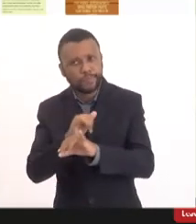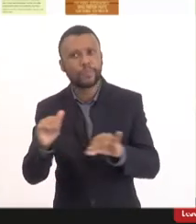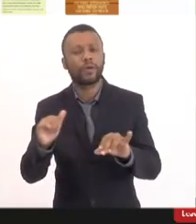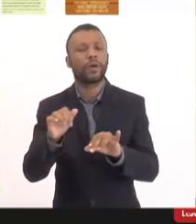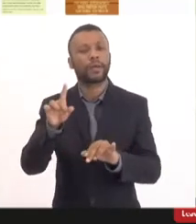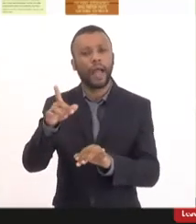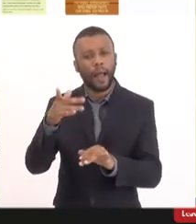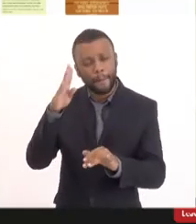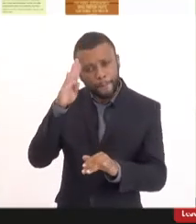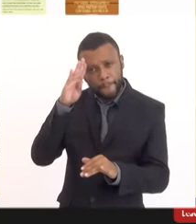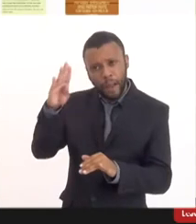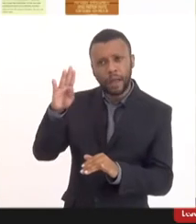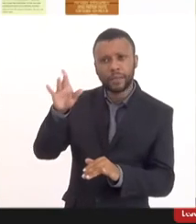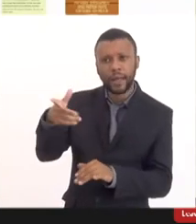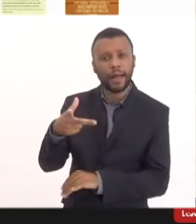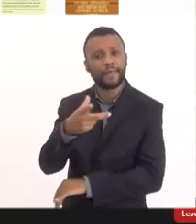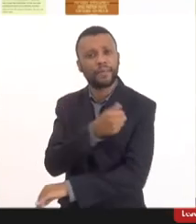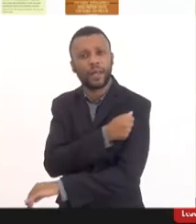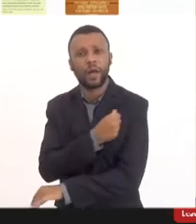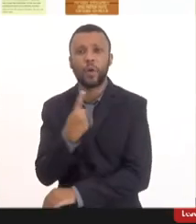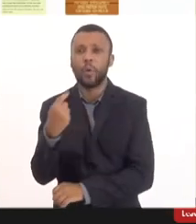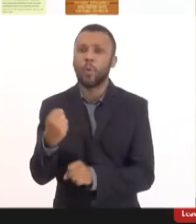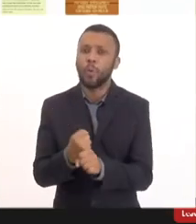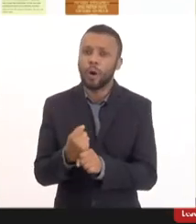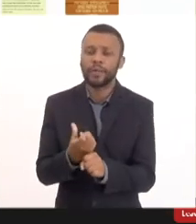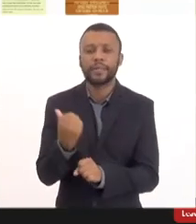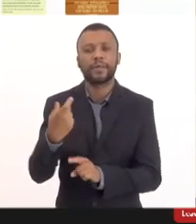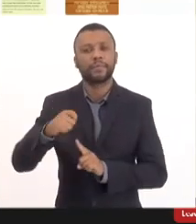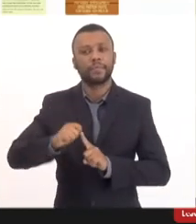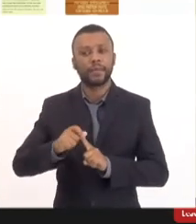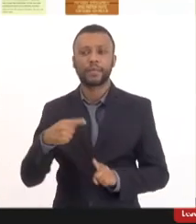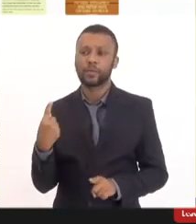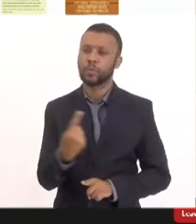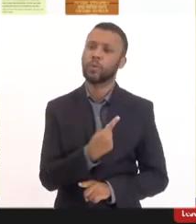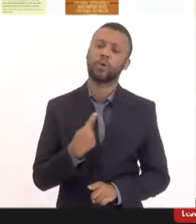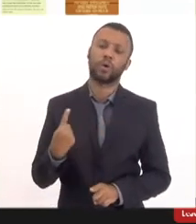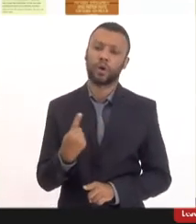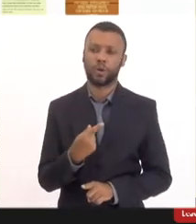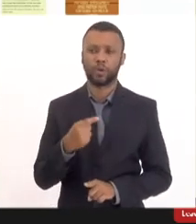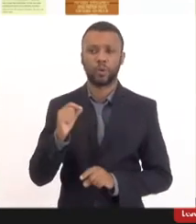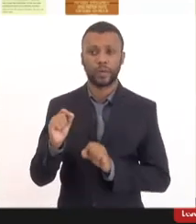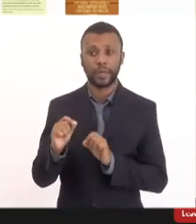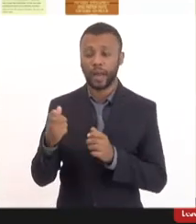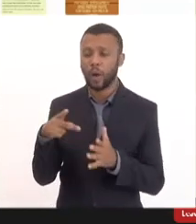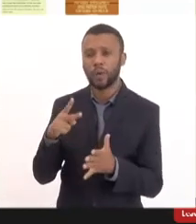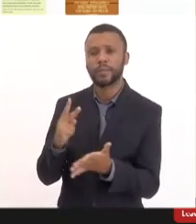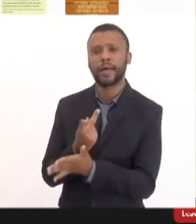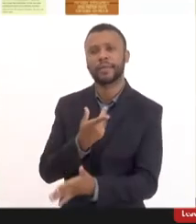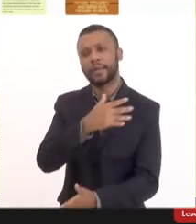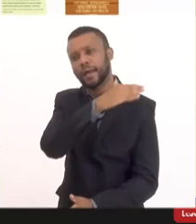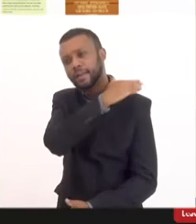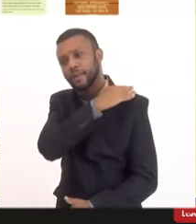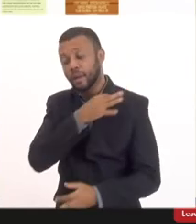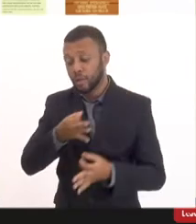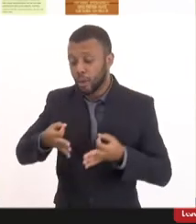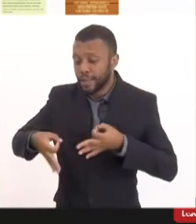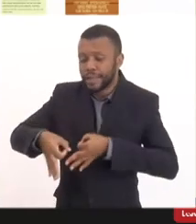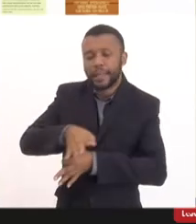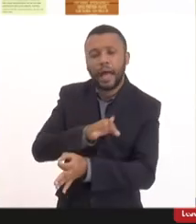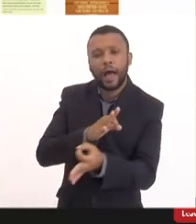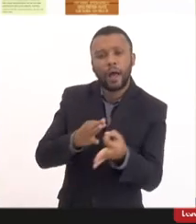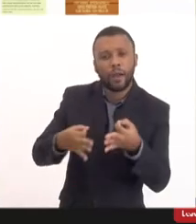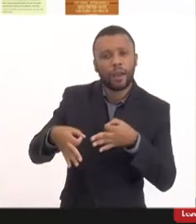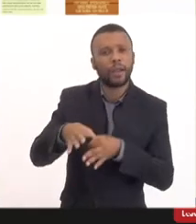meca da vacinologia um ano e meio na gente e aqui do lado o que ela faz no nosso pulmão nas nossas células onde ela